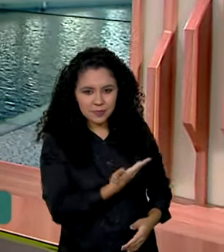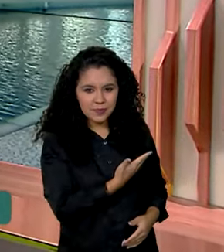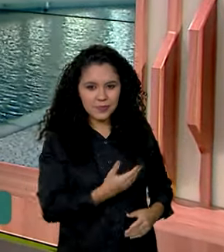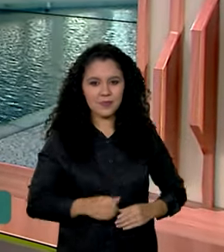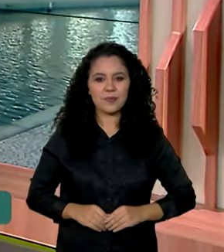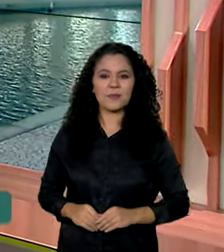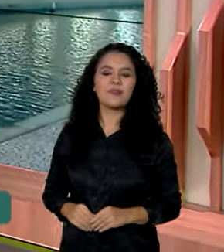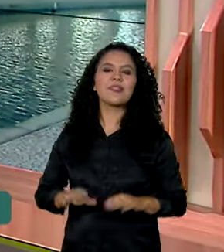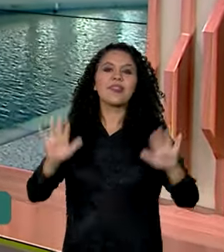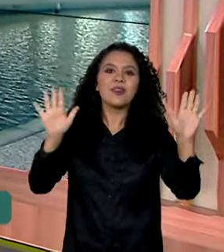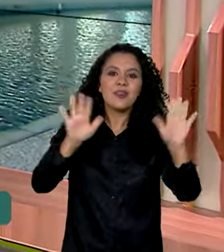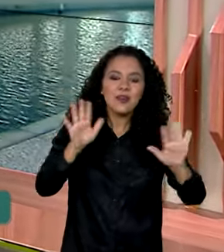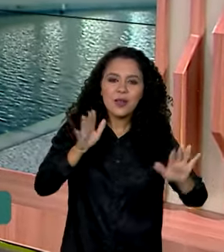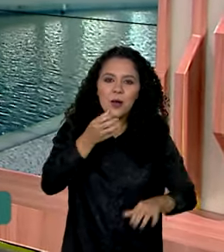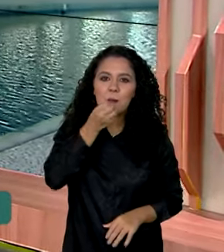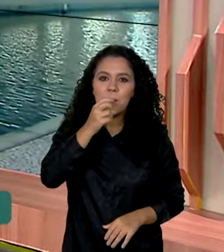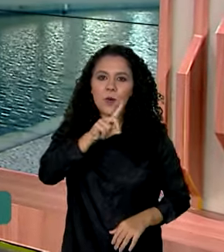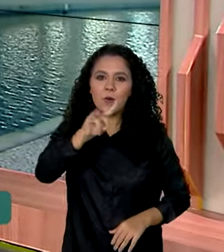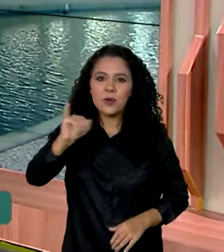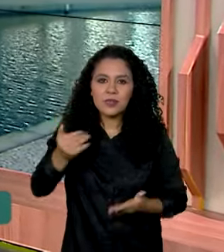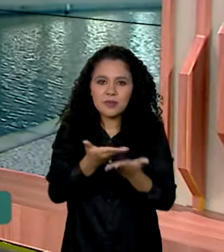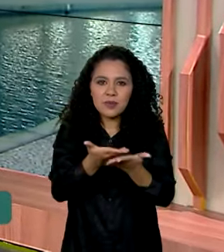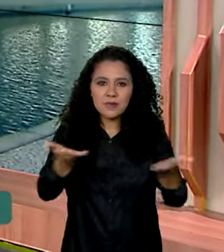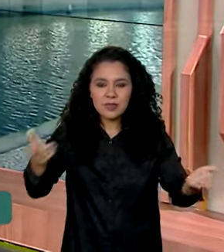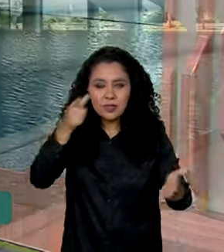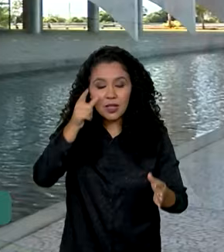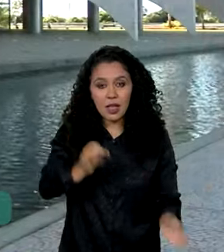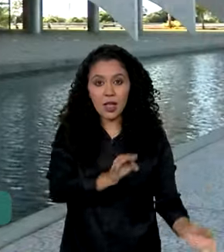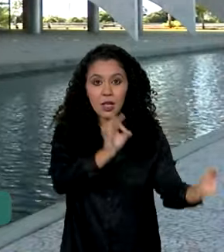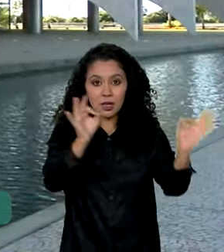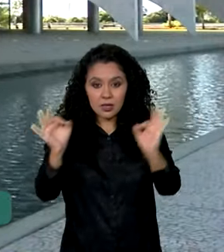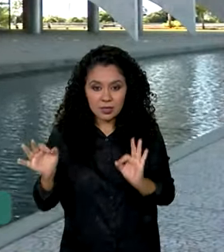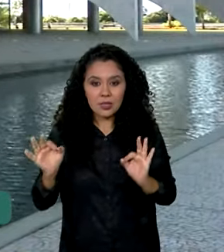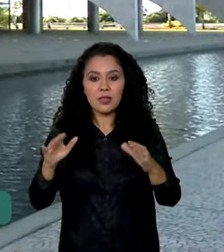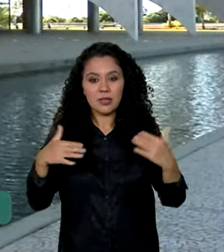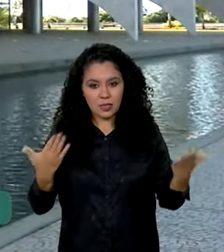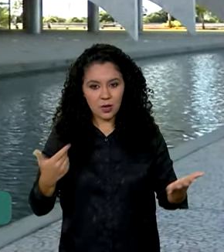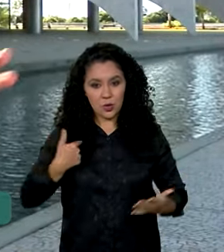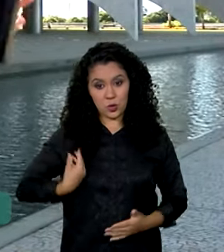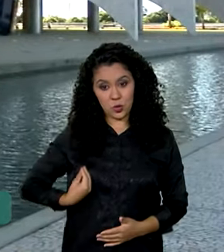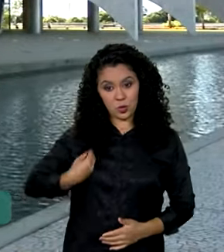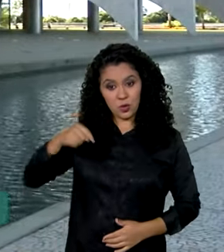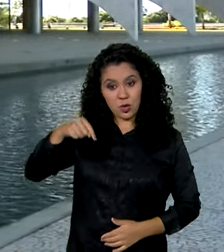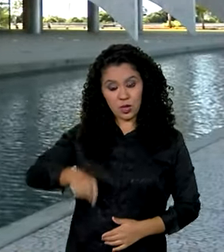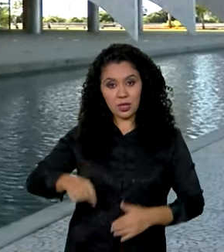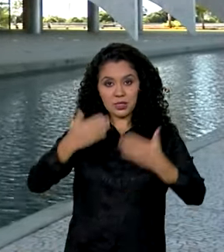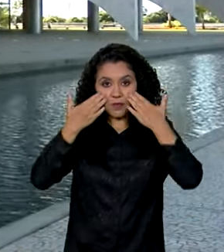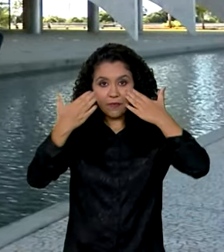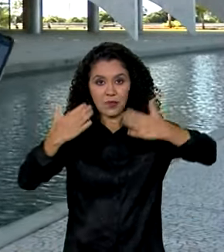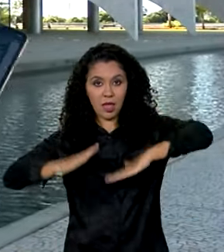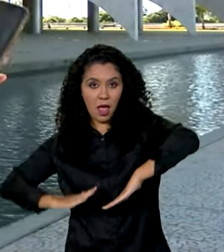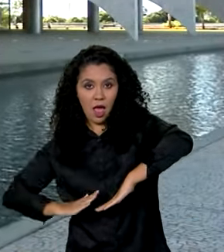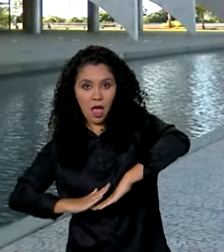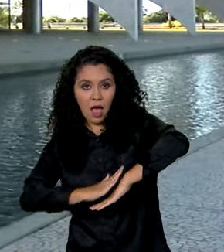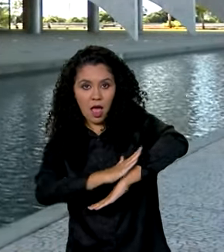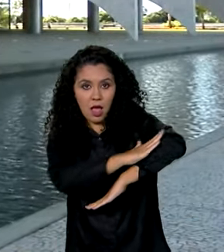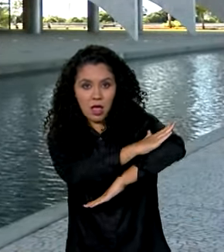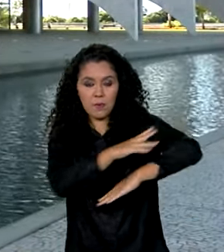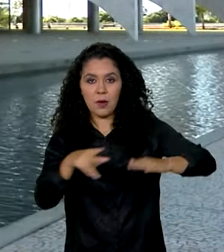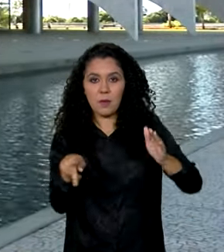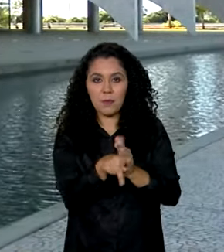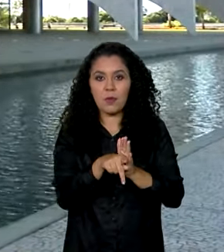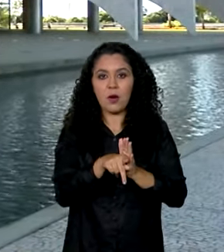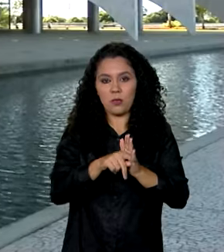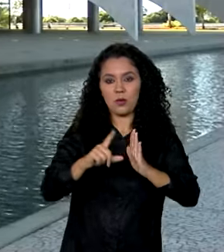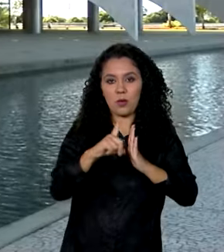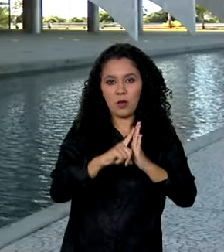Oi, Vanessa. Bom dia para você. Bom dia a todos que nos acompanham. Pois é, eu estou em frente à rampa do Palácio do Planalto, onde o presidente